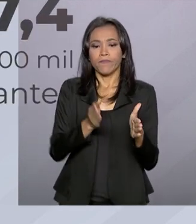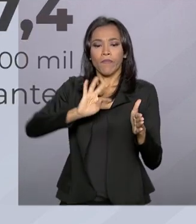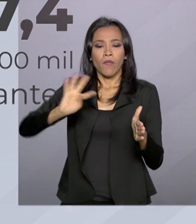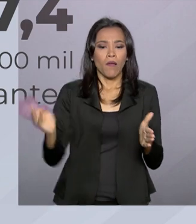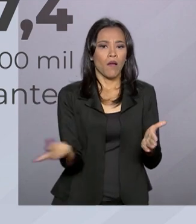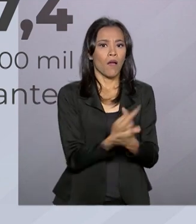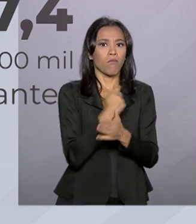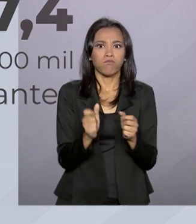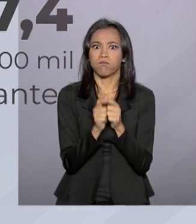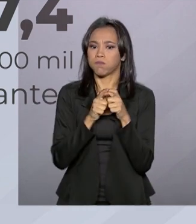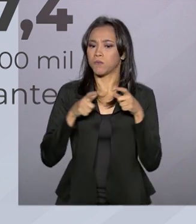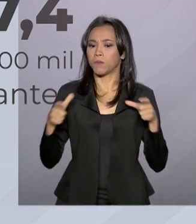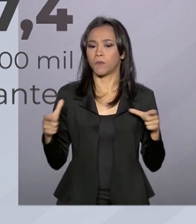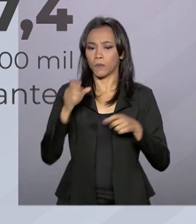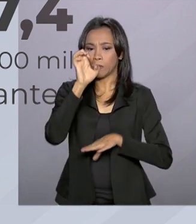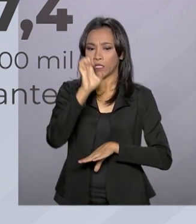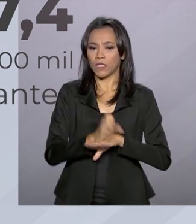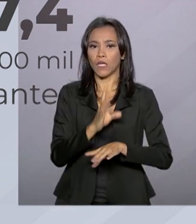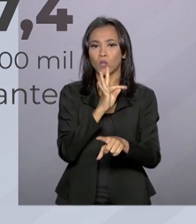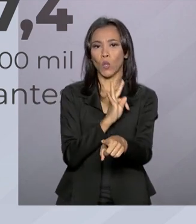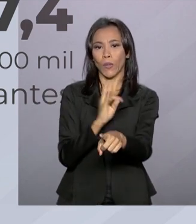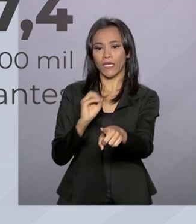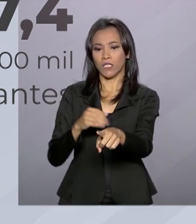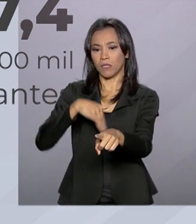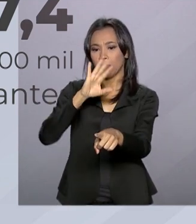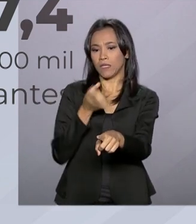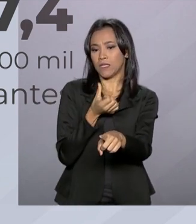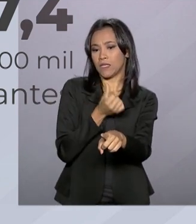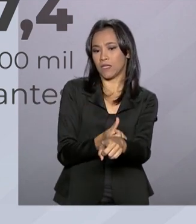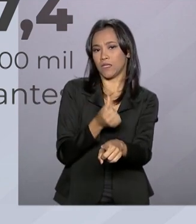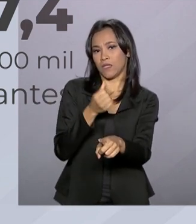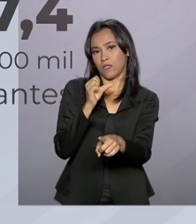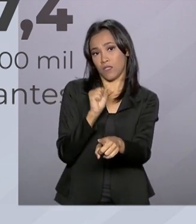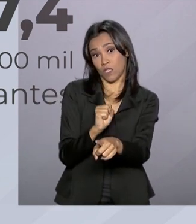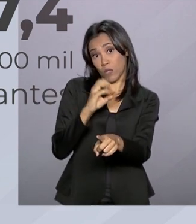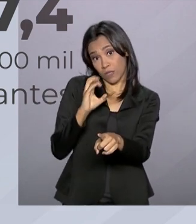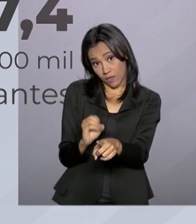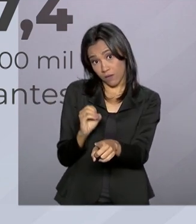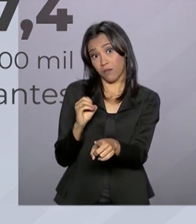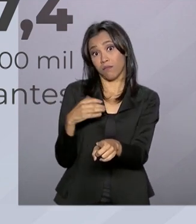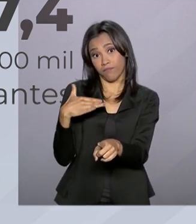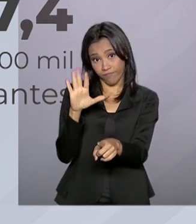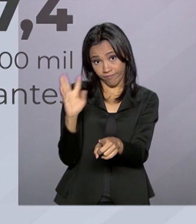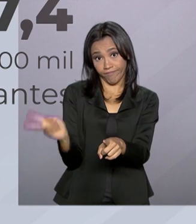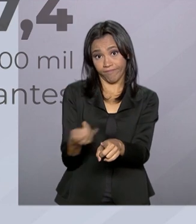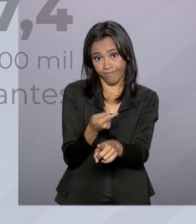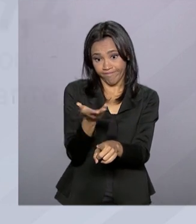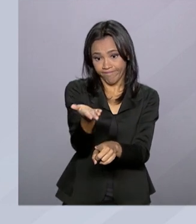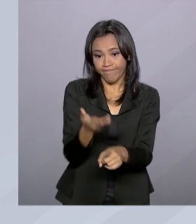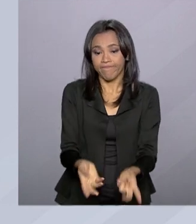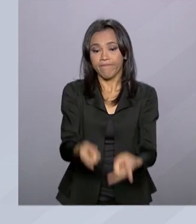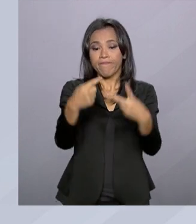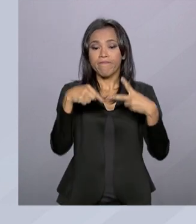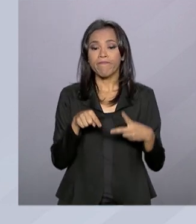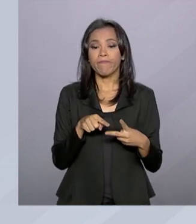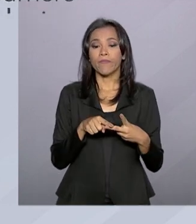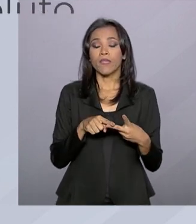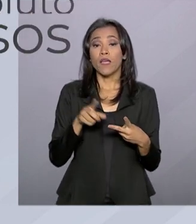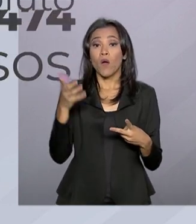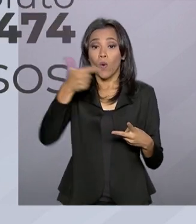no estado do Tocantins, com mais de 680 casos por 100 mil habitantes. Já em números